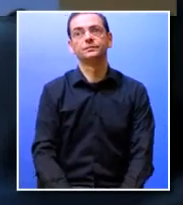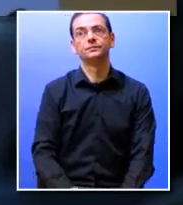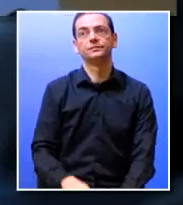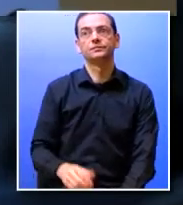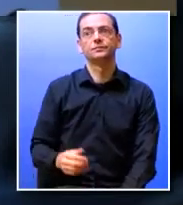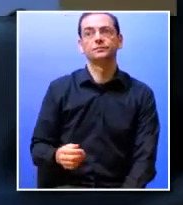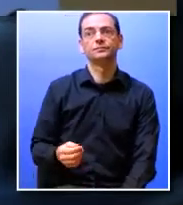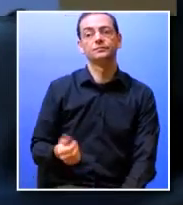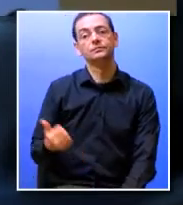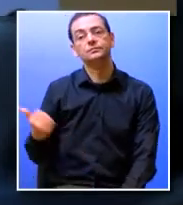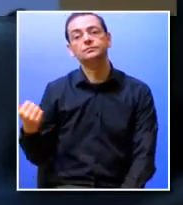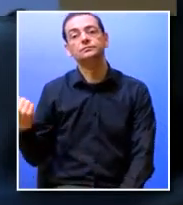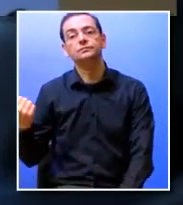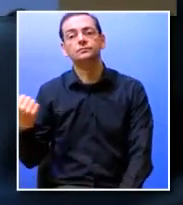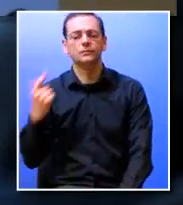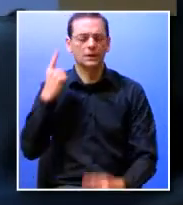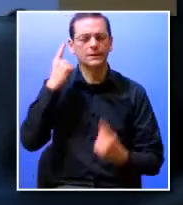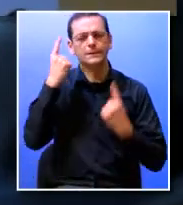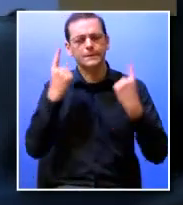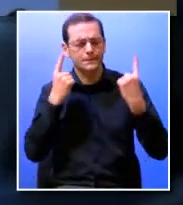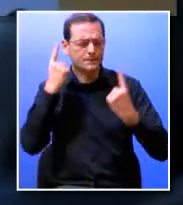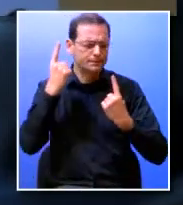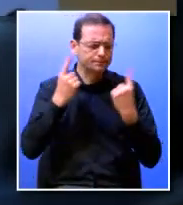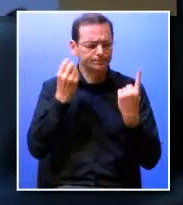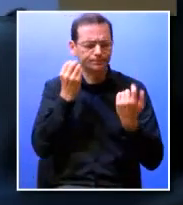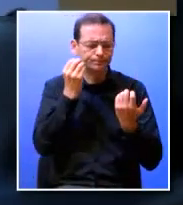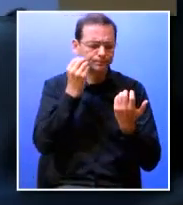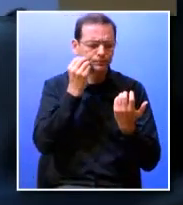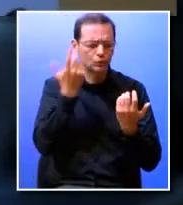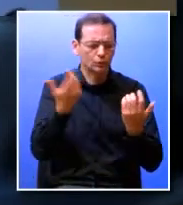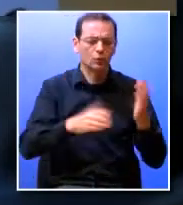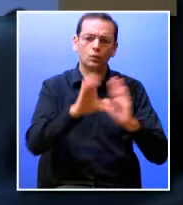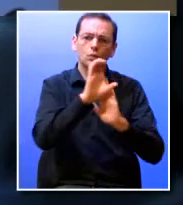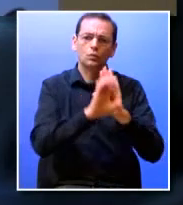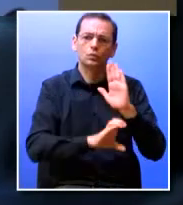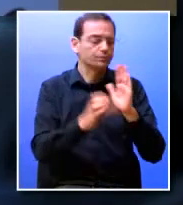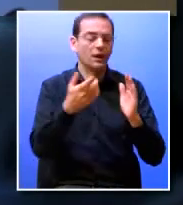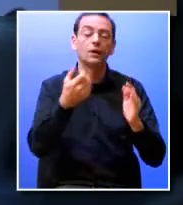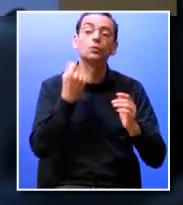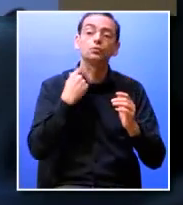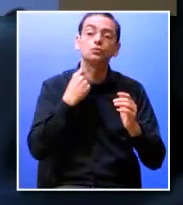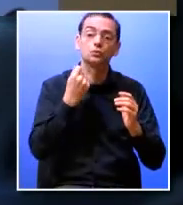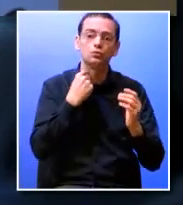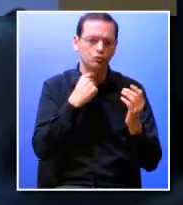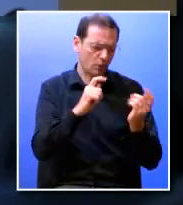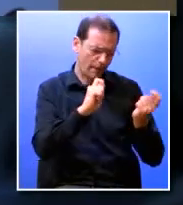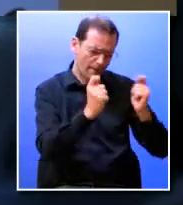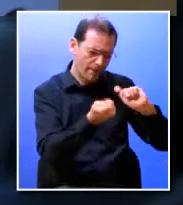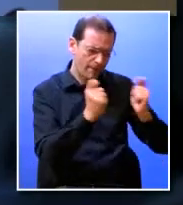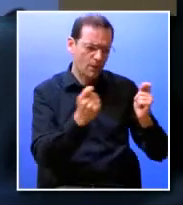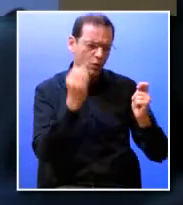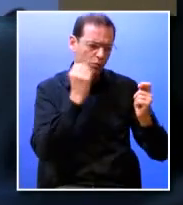desenvolvemos e como é que começámos a pensar e organizar os nossos cursos. A primeira